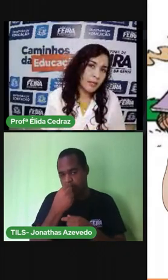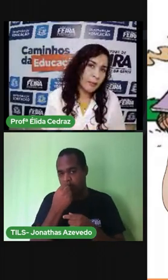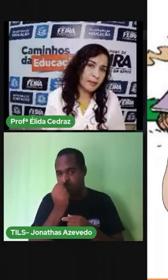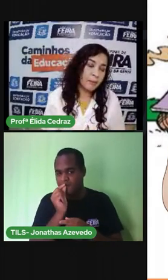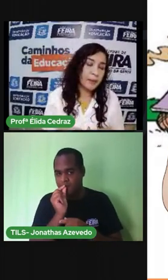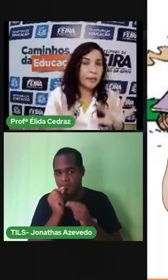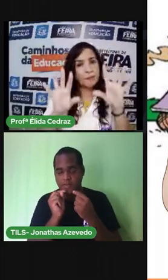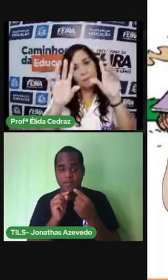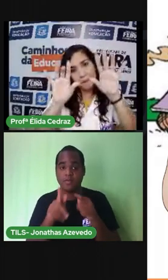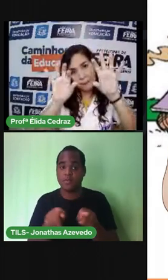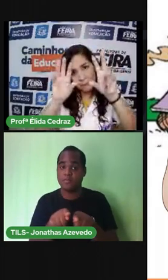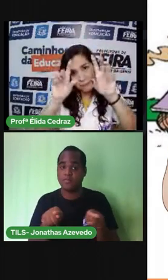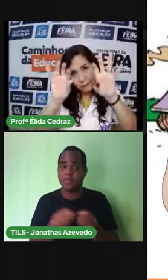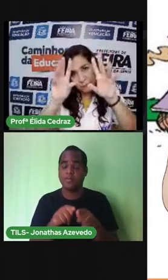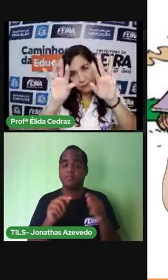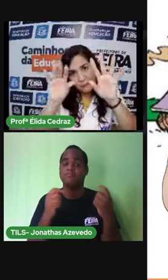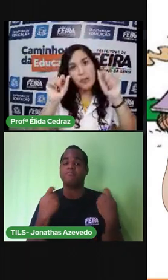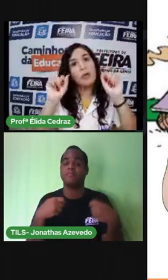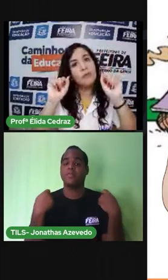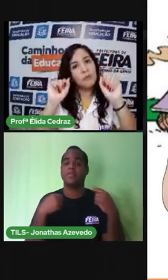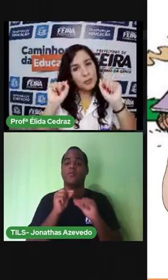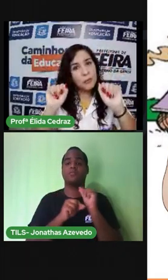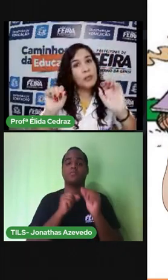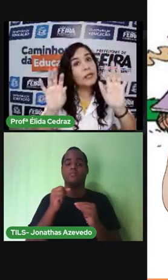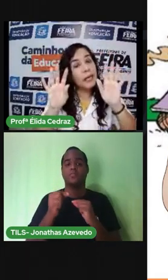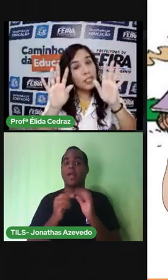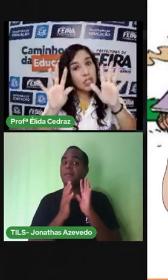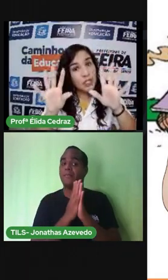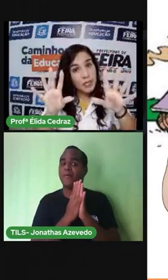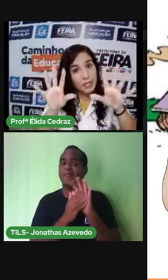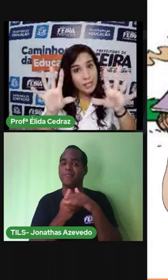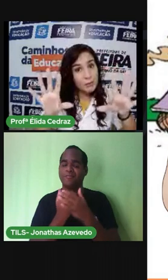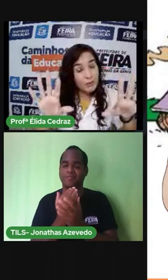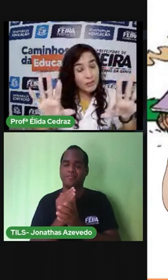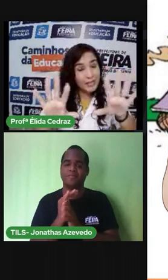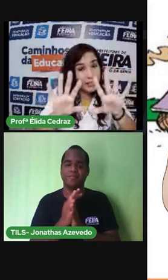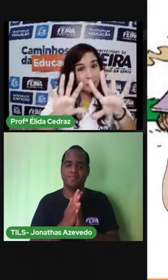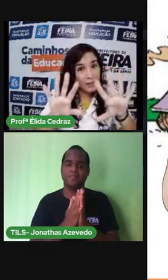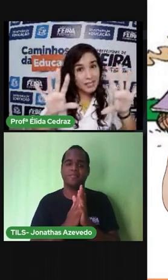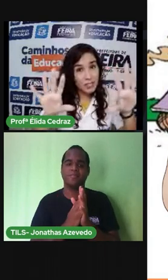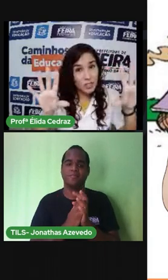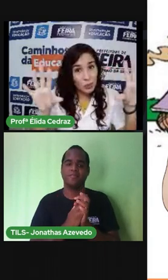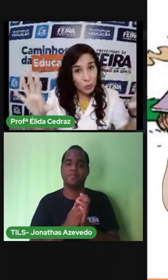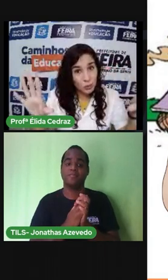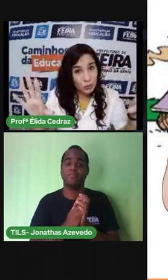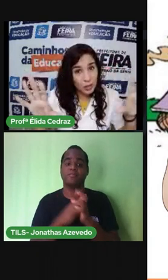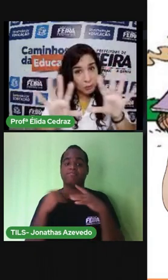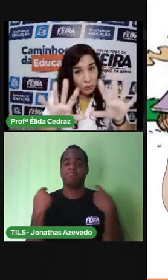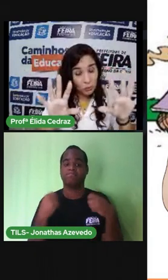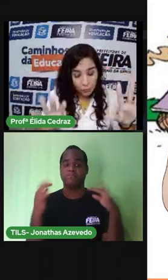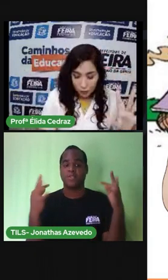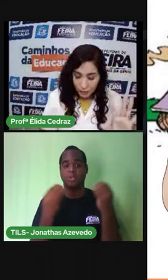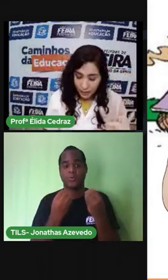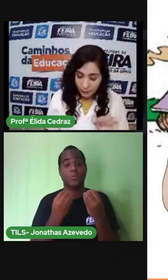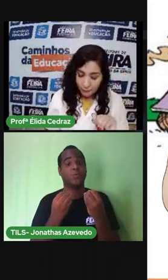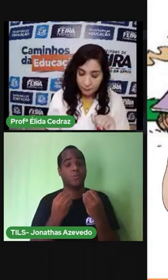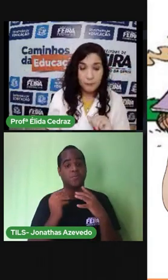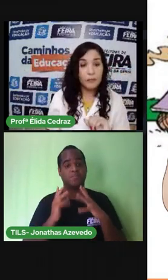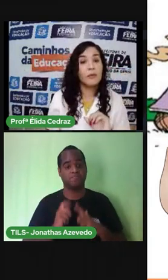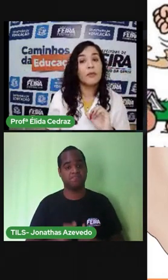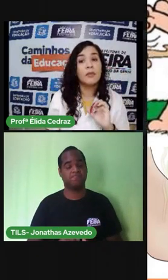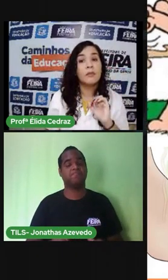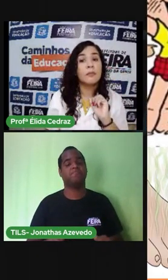você tem que limpar também? viu? que a higiene das mãos ela tá presente todo o tempo em todo lugar?